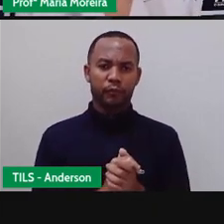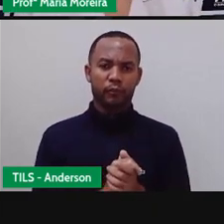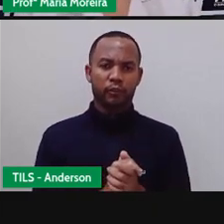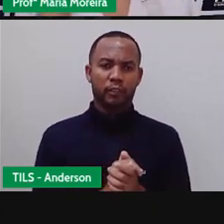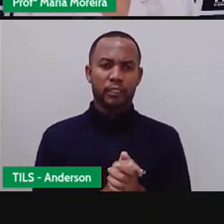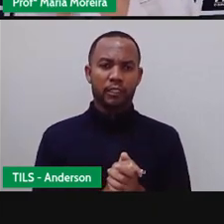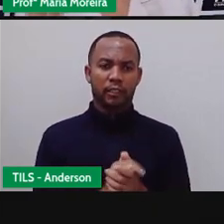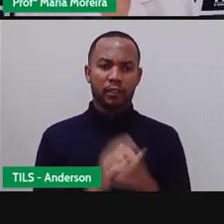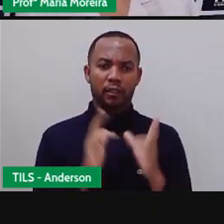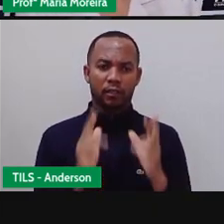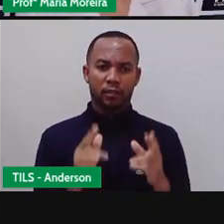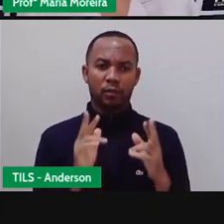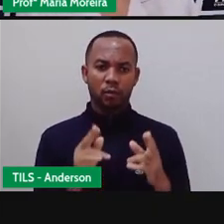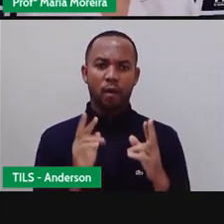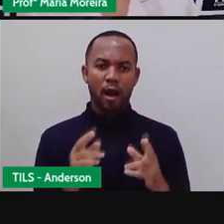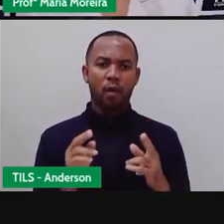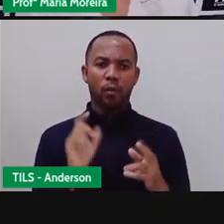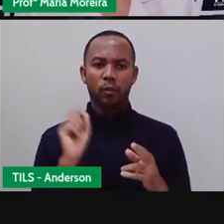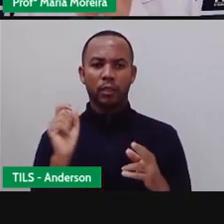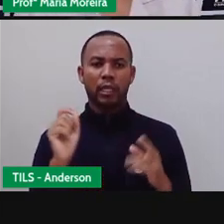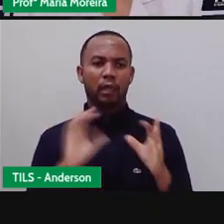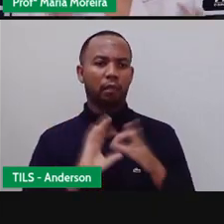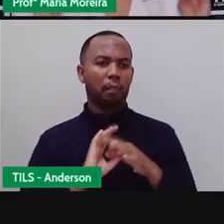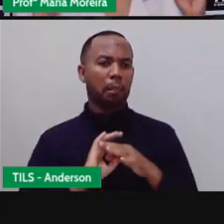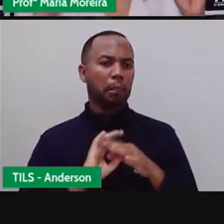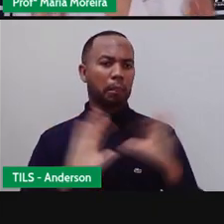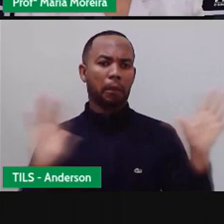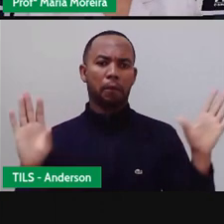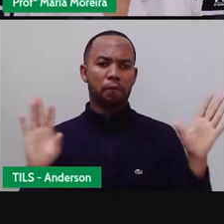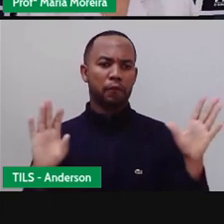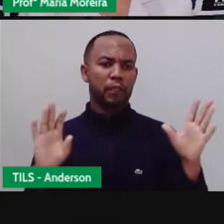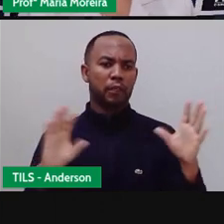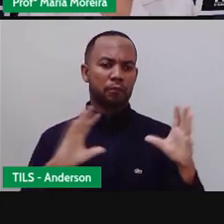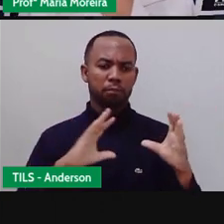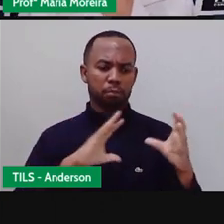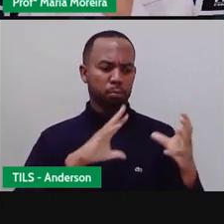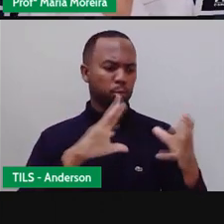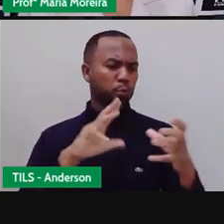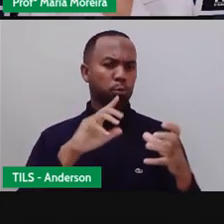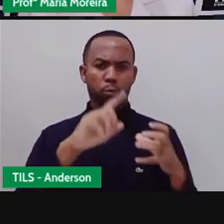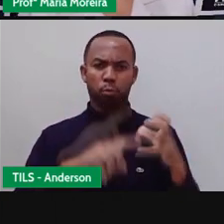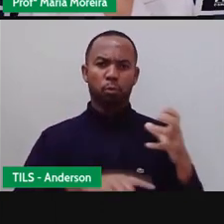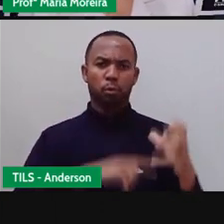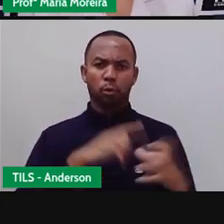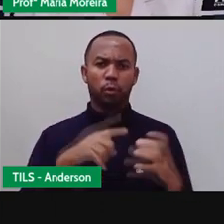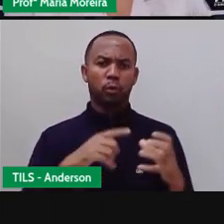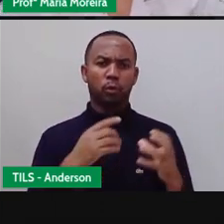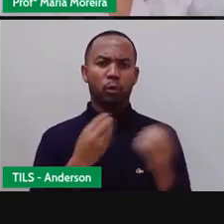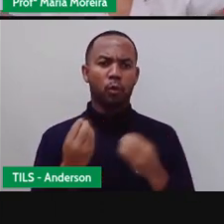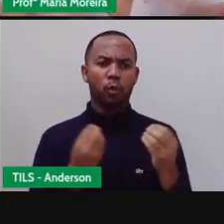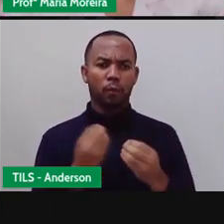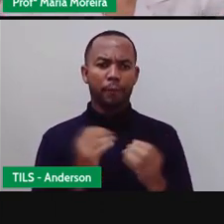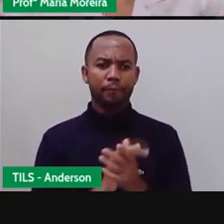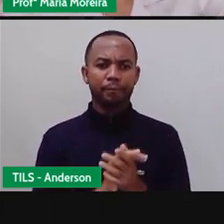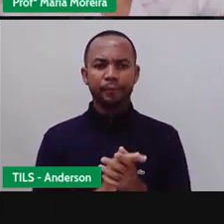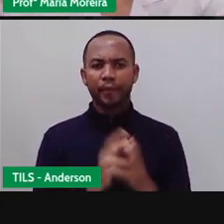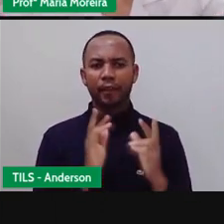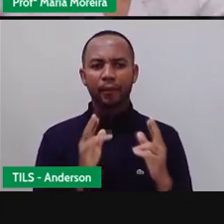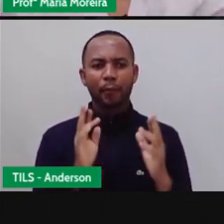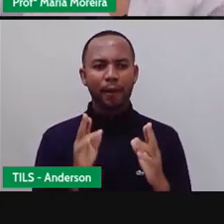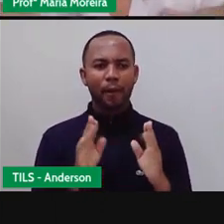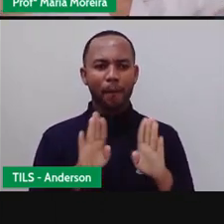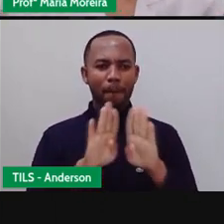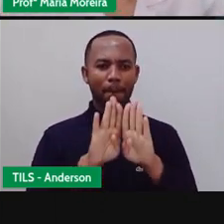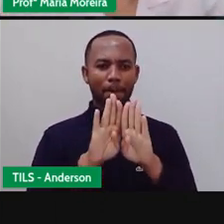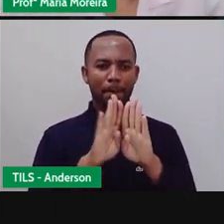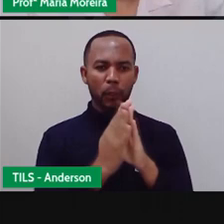como a verdadeira porta aberta para o que há no mundo lá fora. É isso? Então, assim, é como se a gente abrisse uma porta